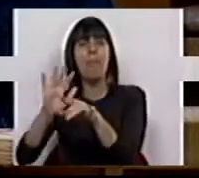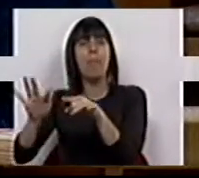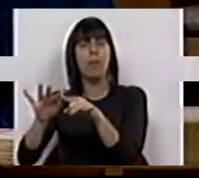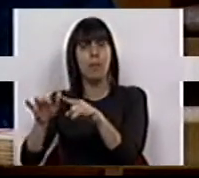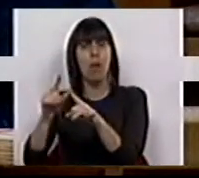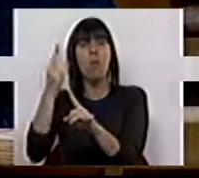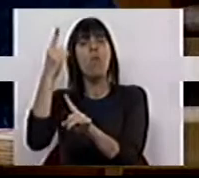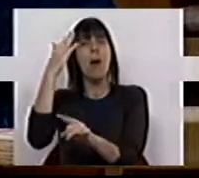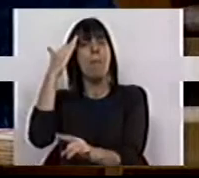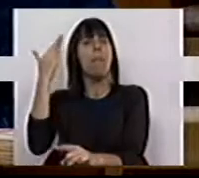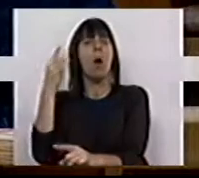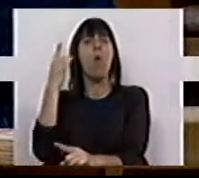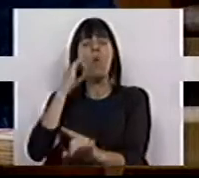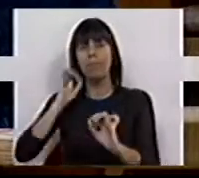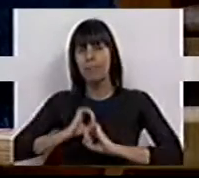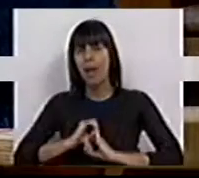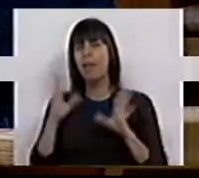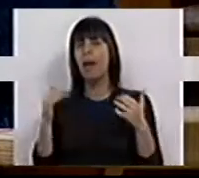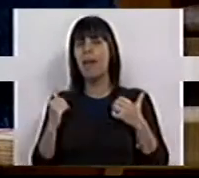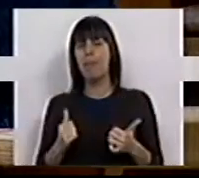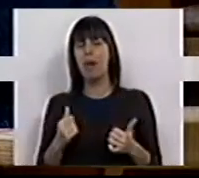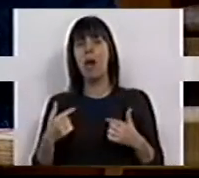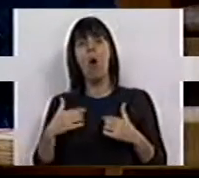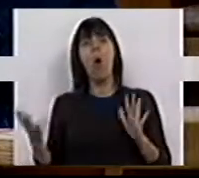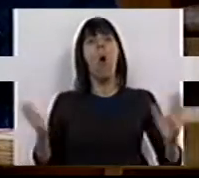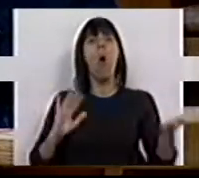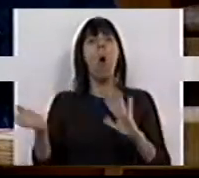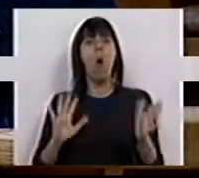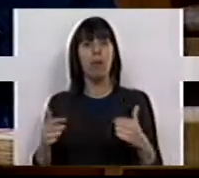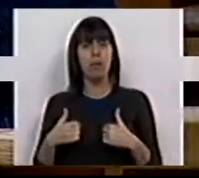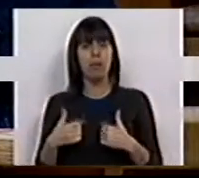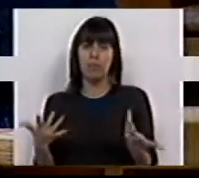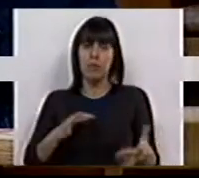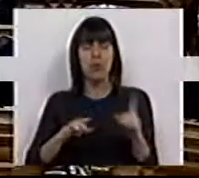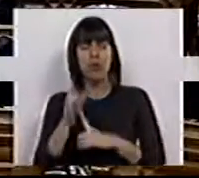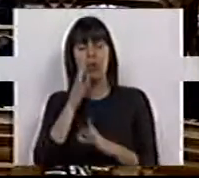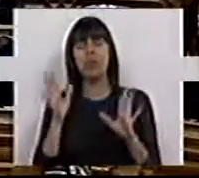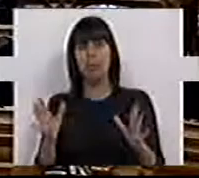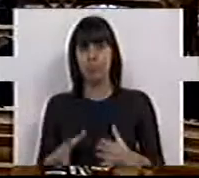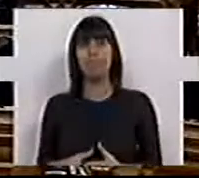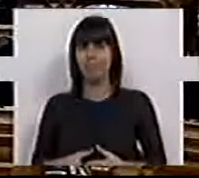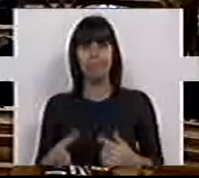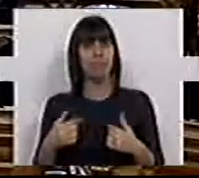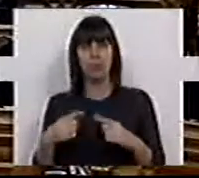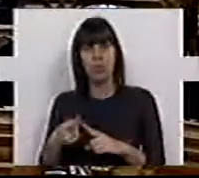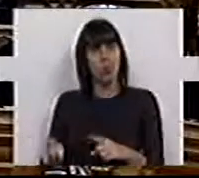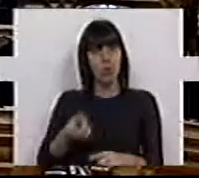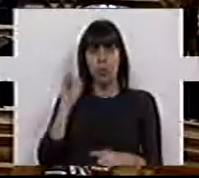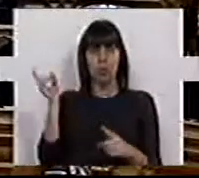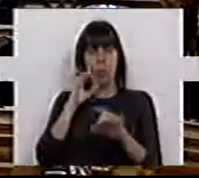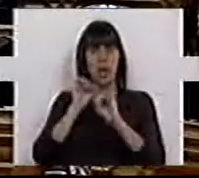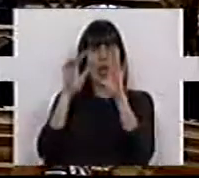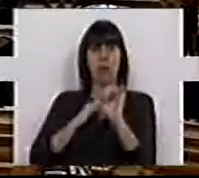menos o mérito. Clarifica bem de que lado estamos. E senhoras e senhores deputados, não estamos todos